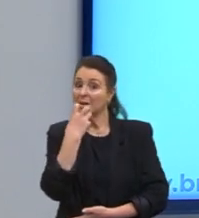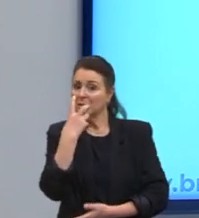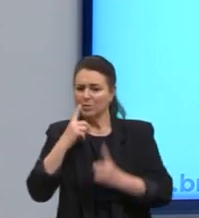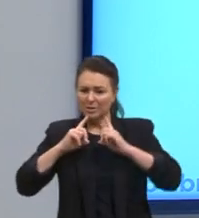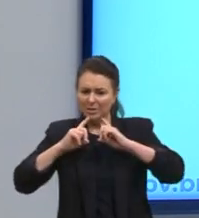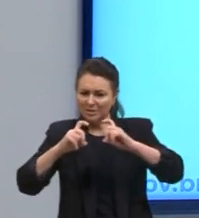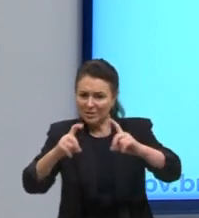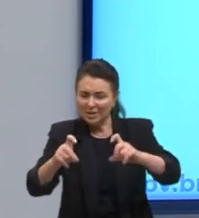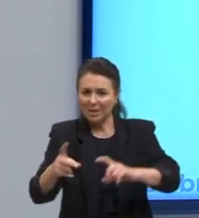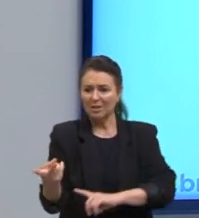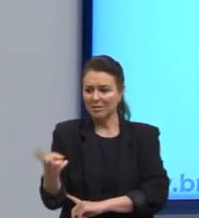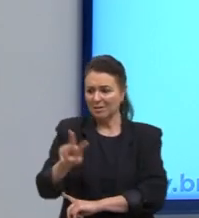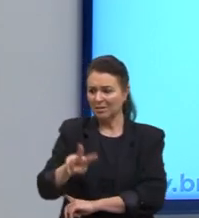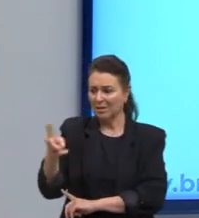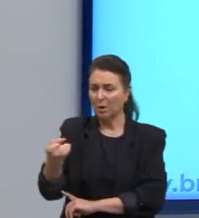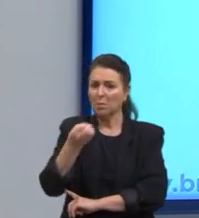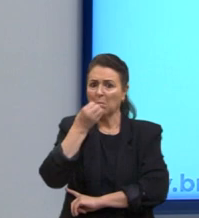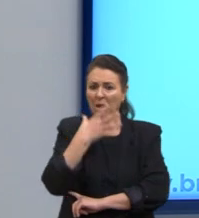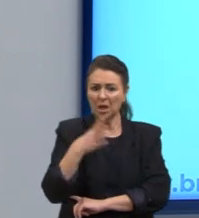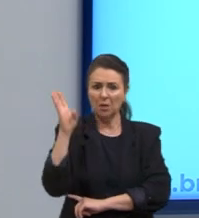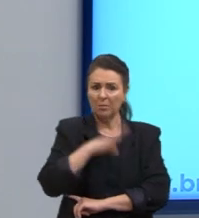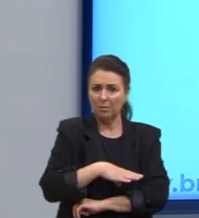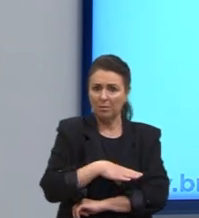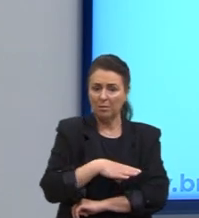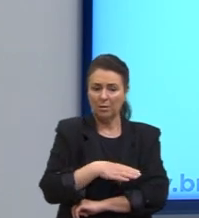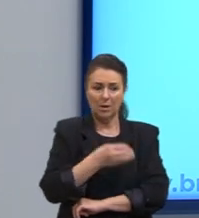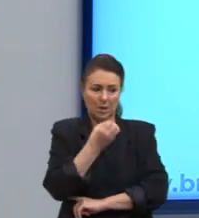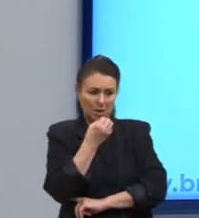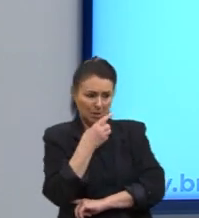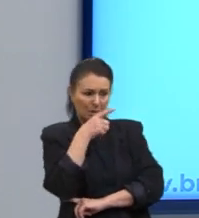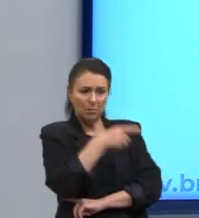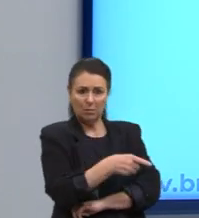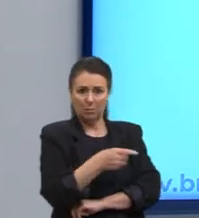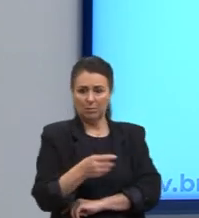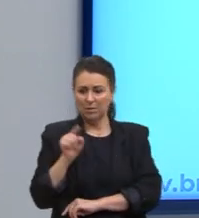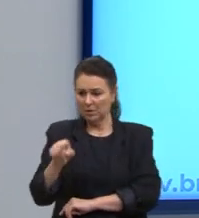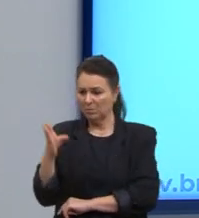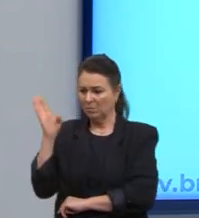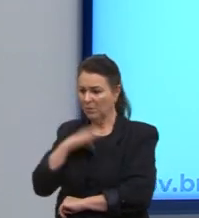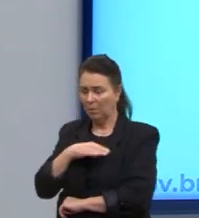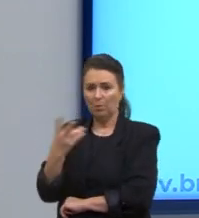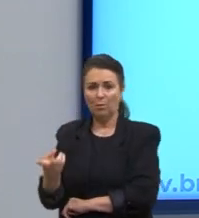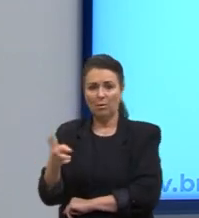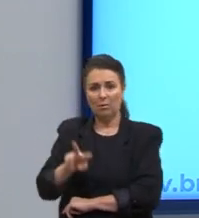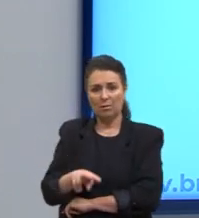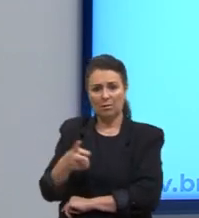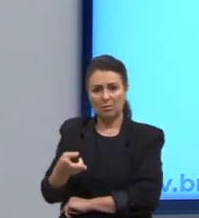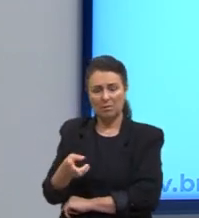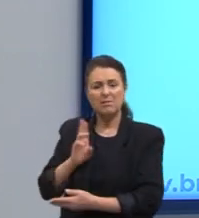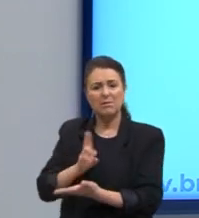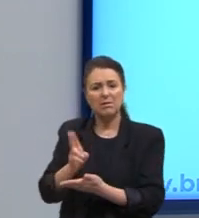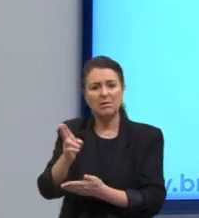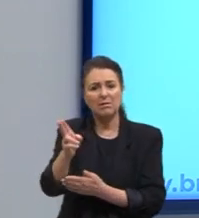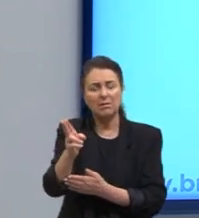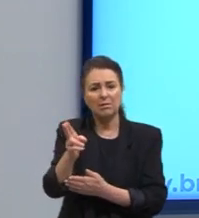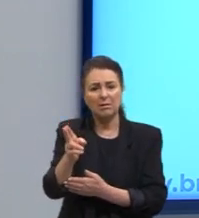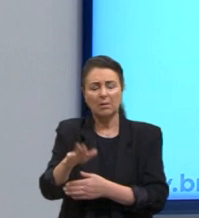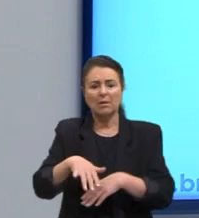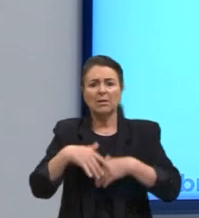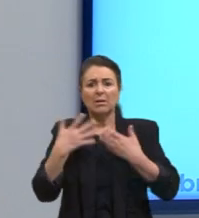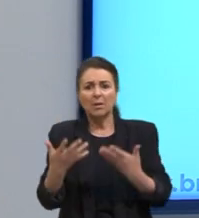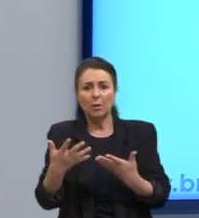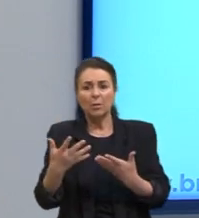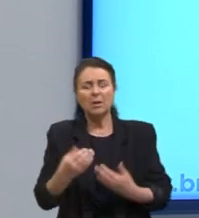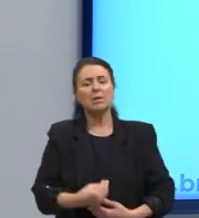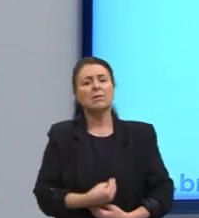dualidade entre o bem e o mal, isso é bom, isso é mal, essa dualidade, não leva em conta o mundo da